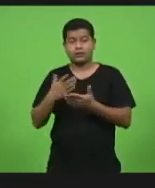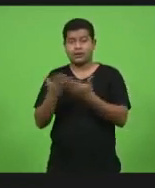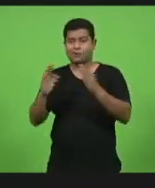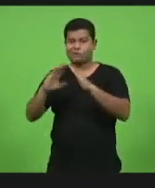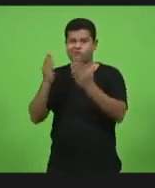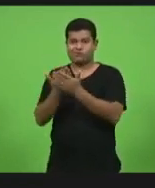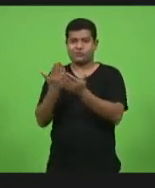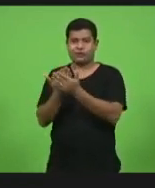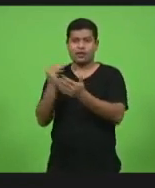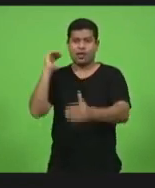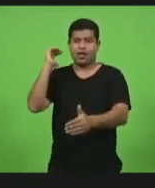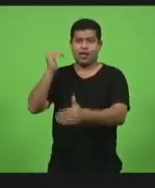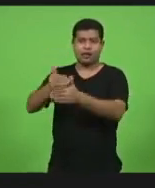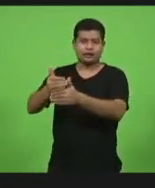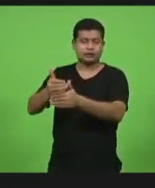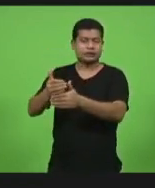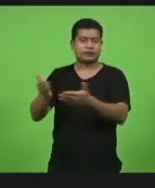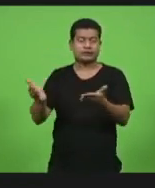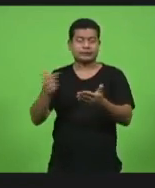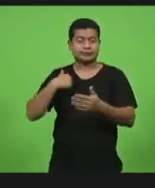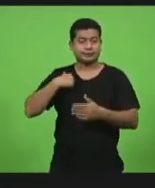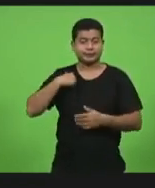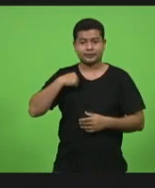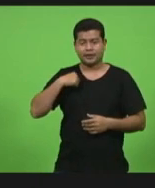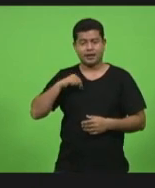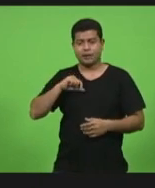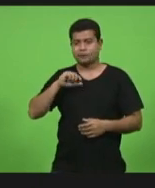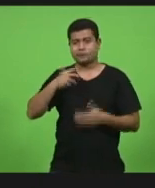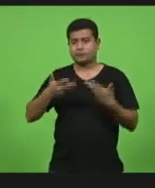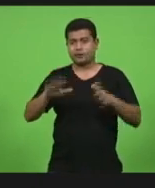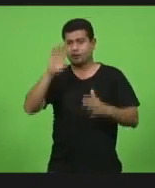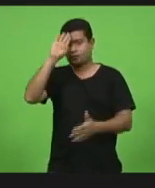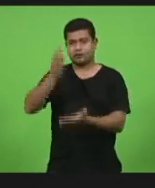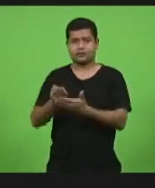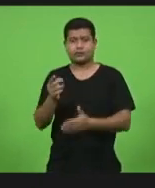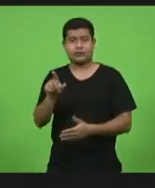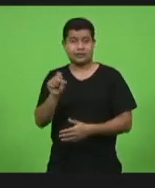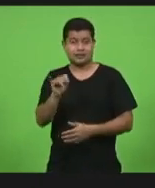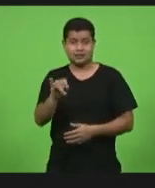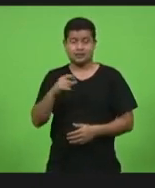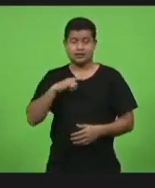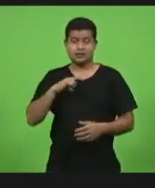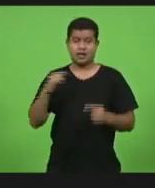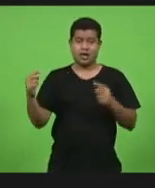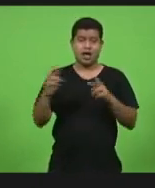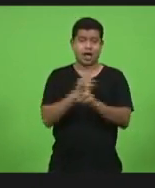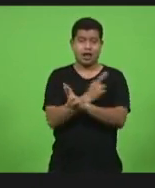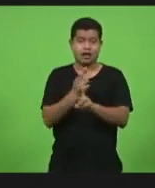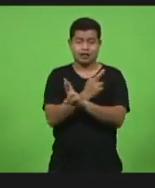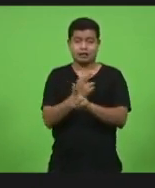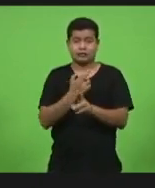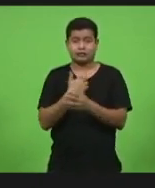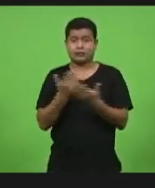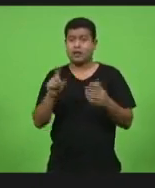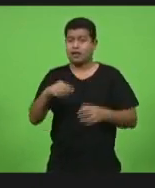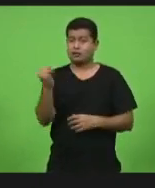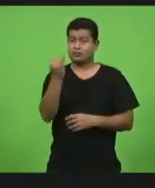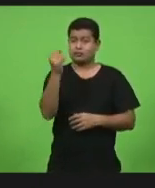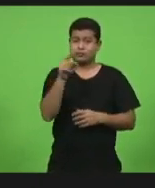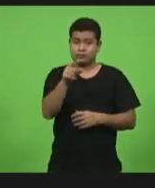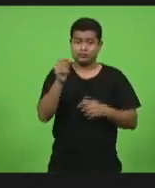não acreditar que não tenha a ver e levantar esse assunto realmente é muito importante o senhor já levanta bandeiras